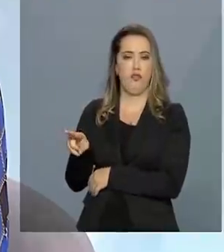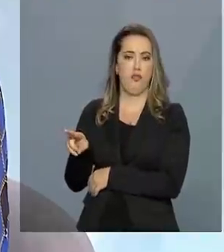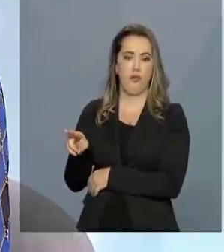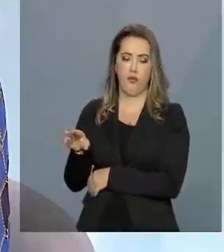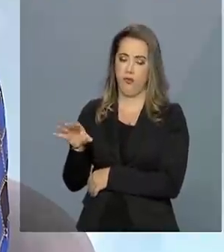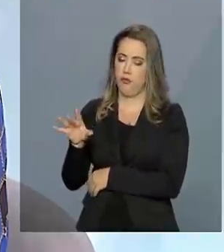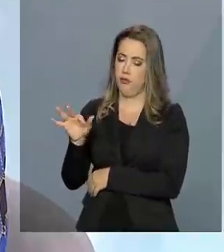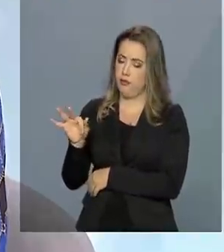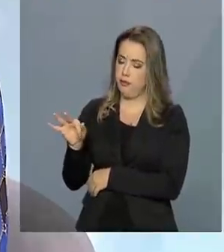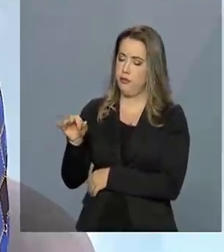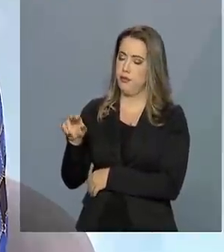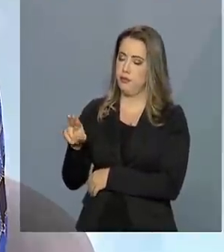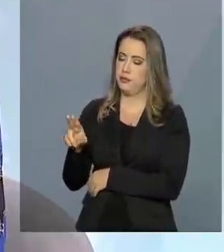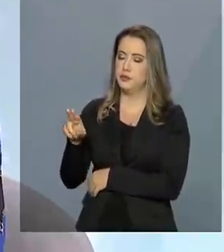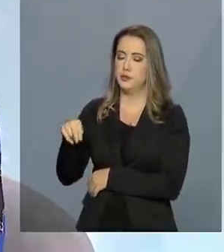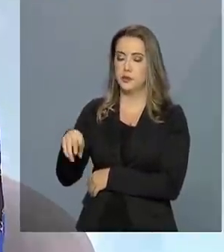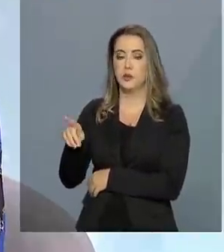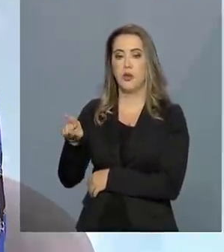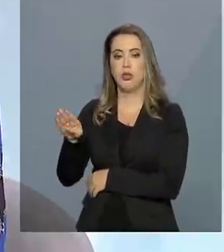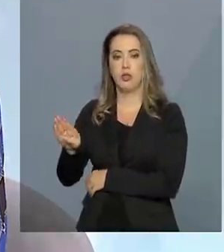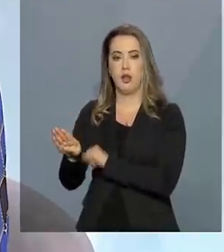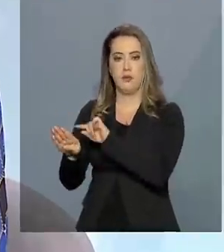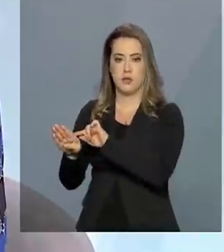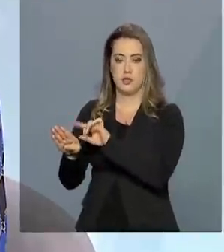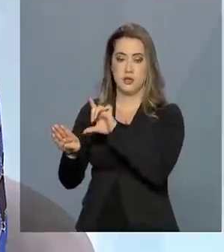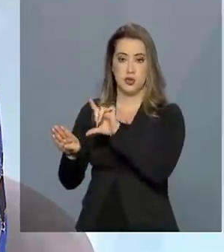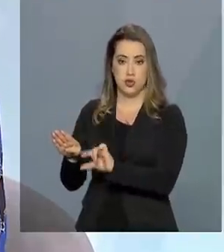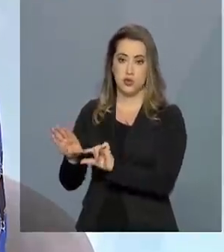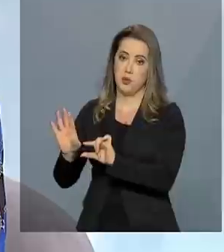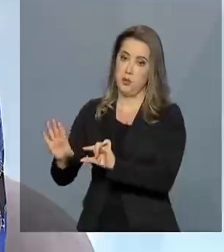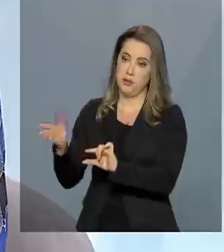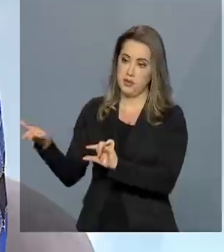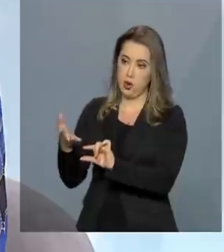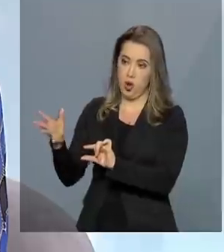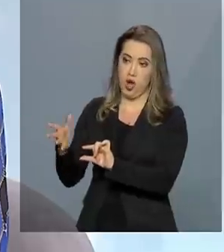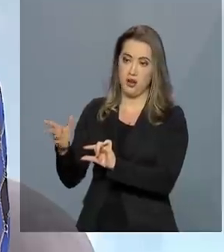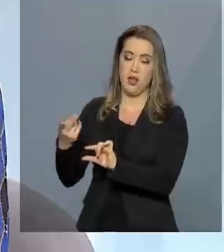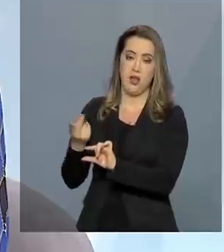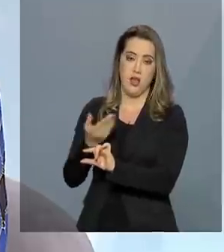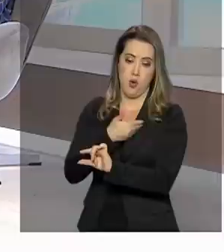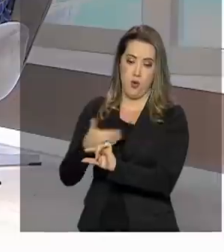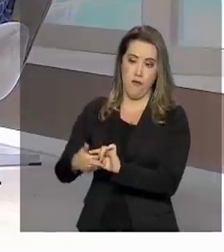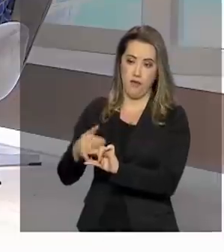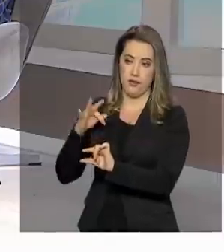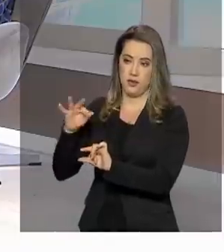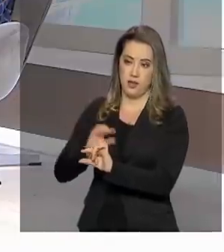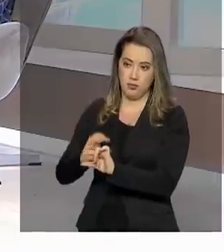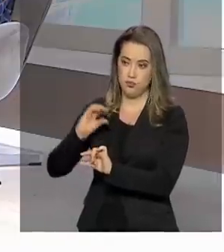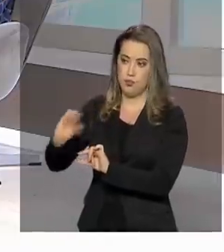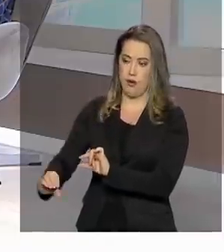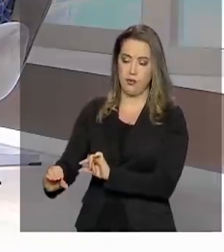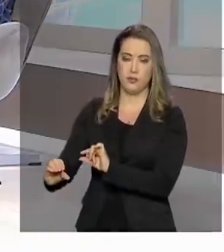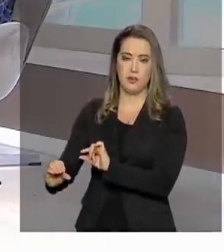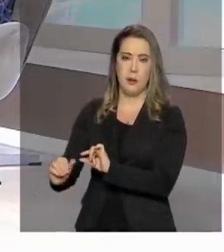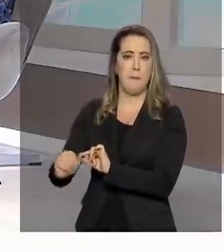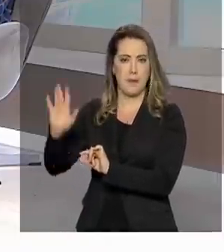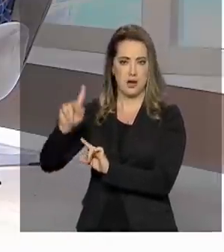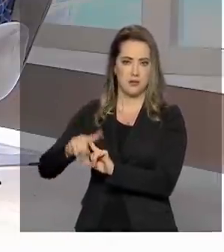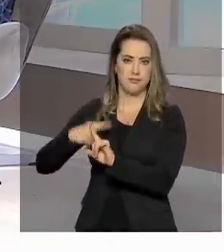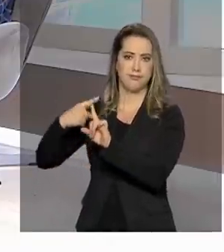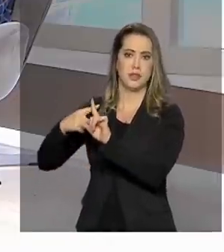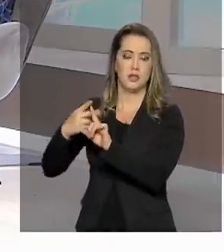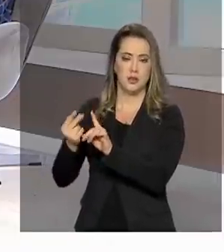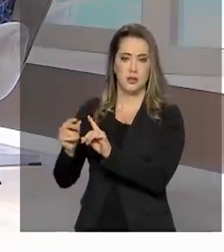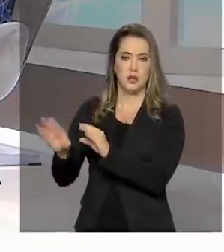na educação. Mas, com a implementação do novo Fundeb, isso vai ser mitigado, esse